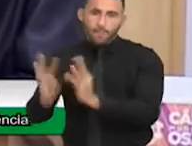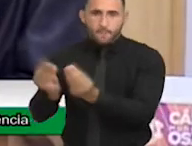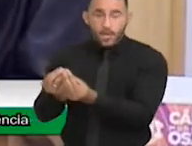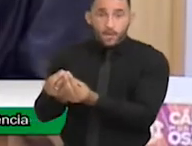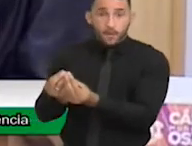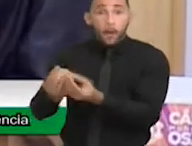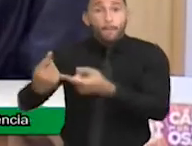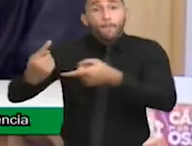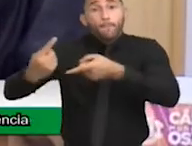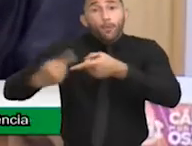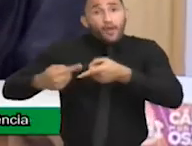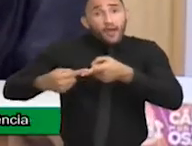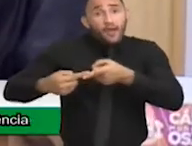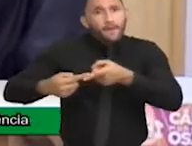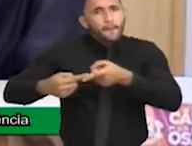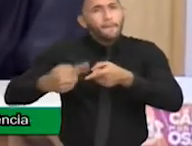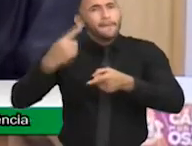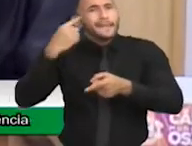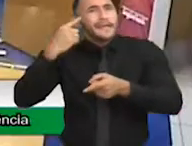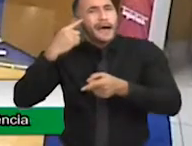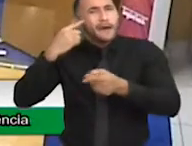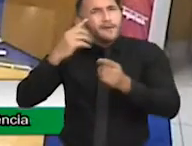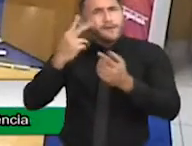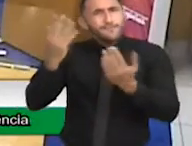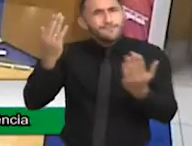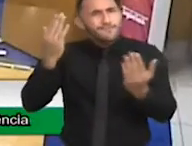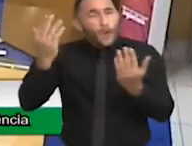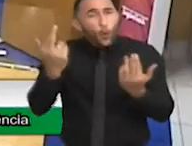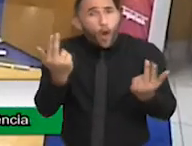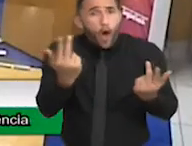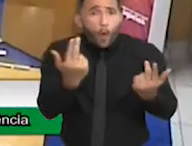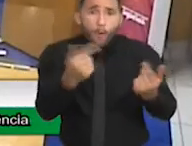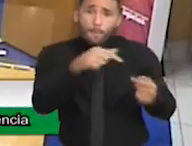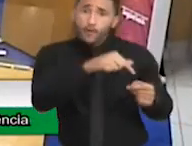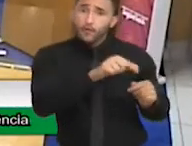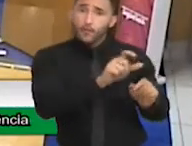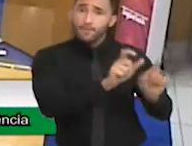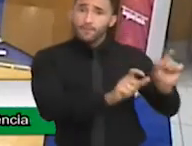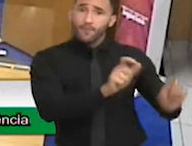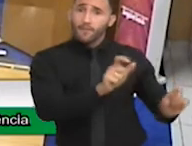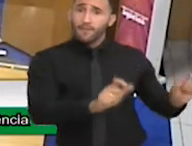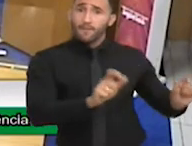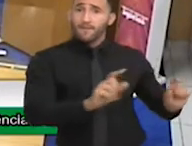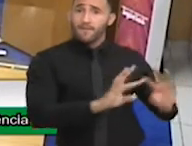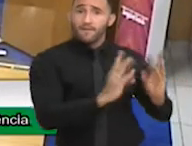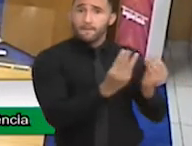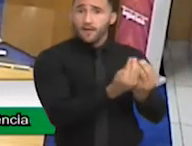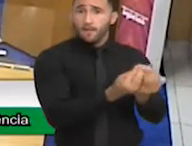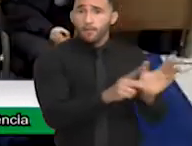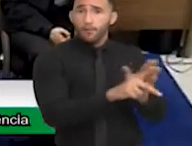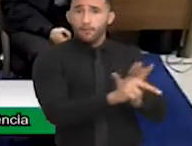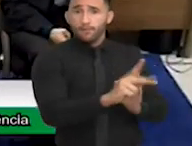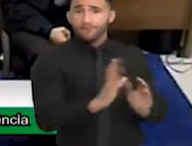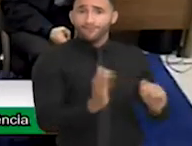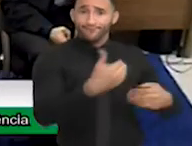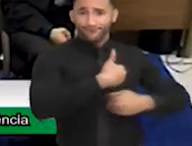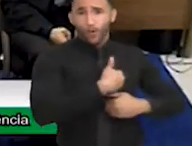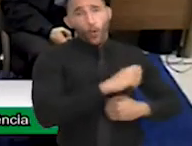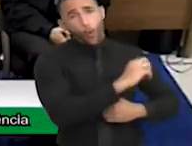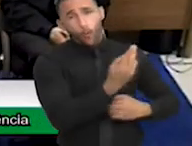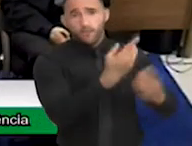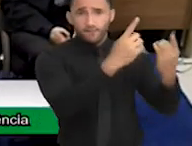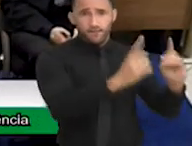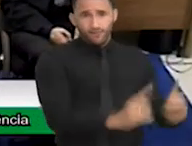Por que não pensarmos nessa extensão, senhores vereadores? Os familiares precisam, porque muitas vezes...